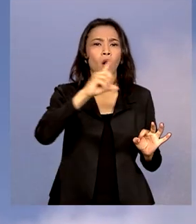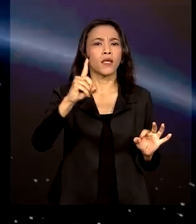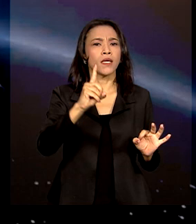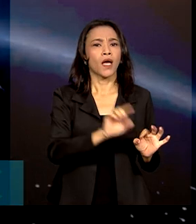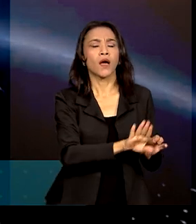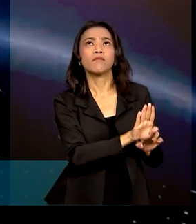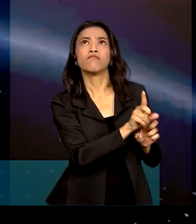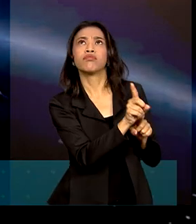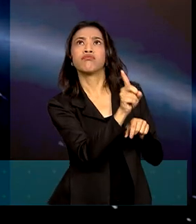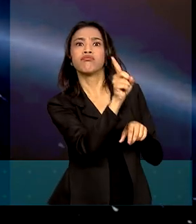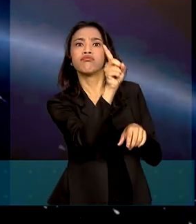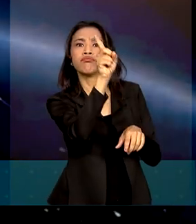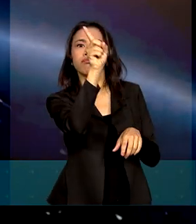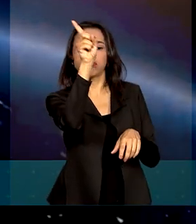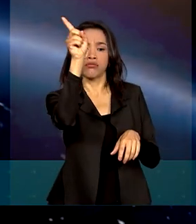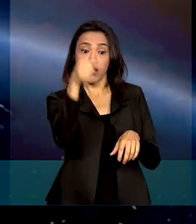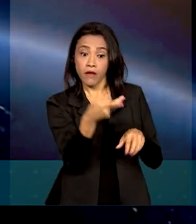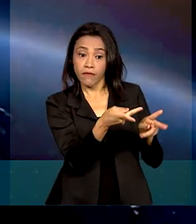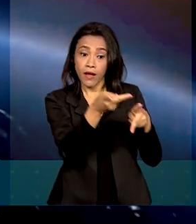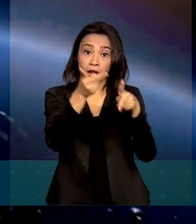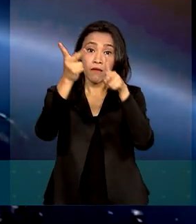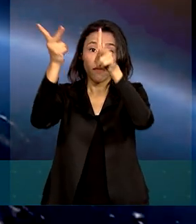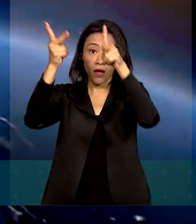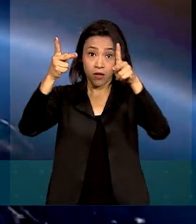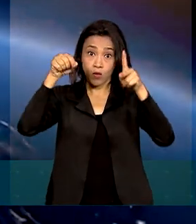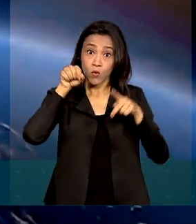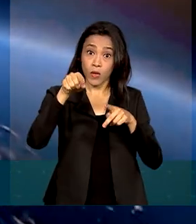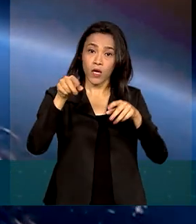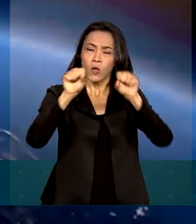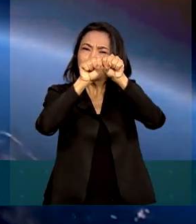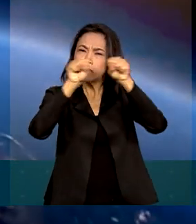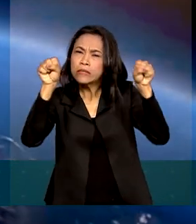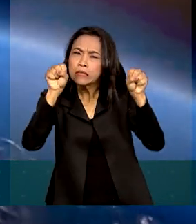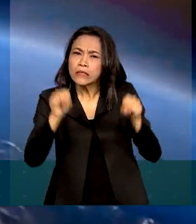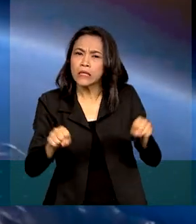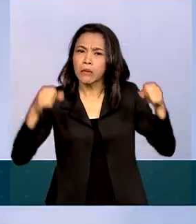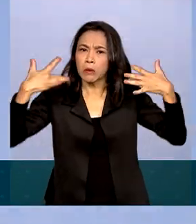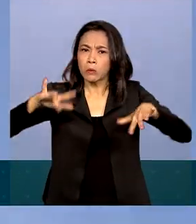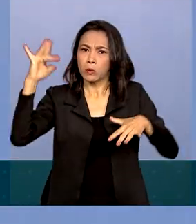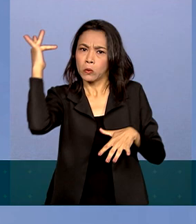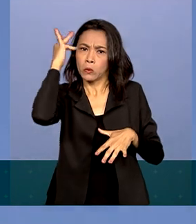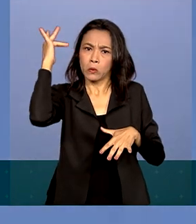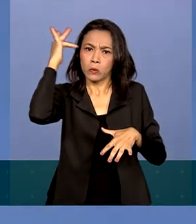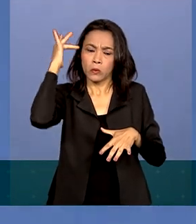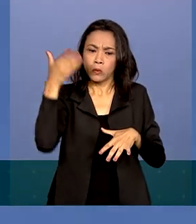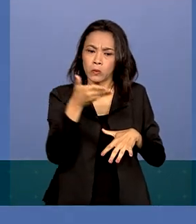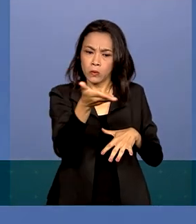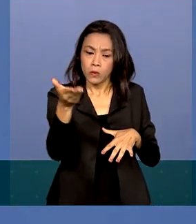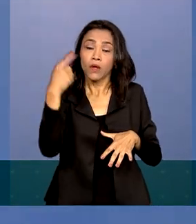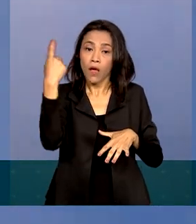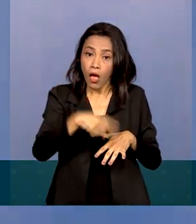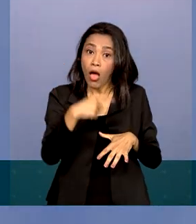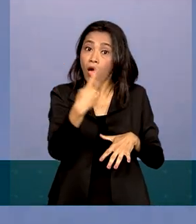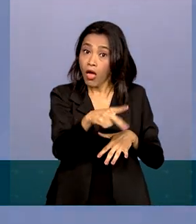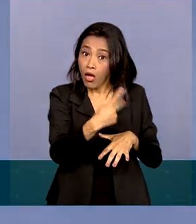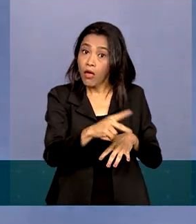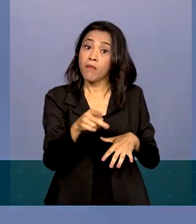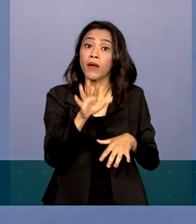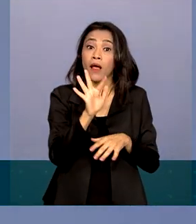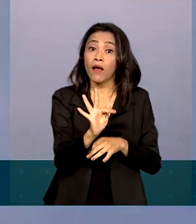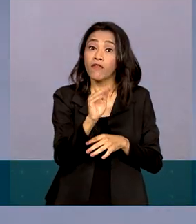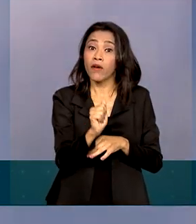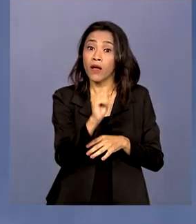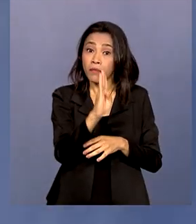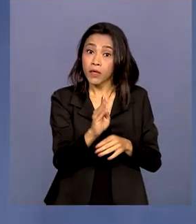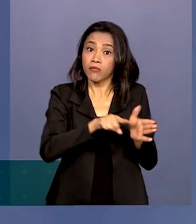isso, o veículo vai levar a bordo um sistema avançado de navegação autônoma, desenvolvido pela FAB e